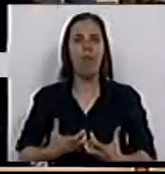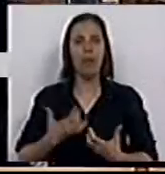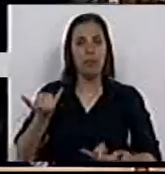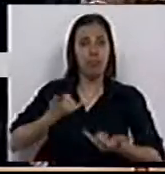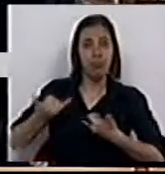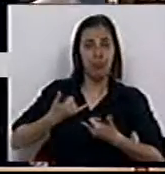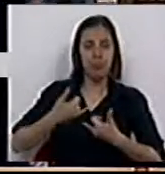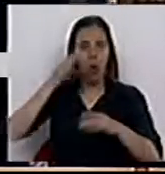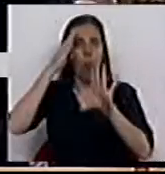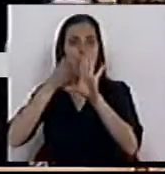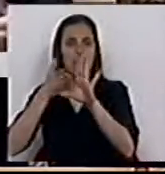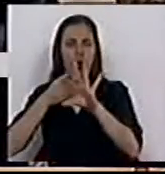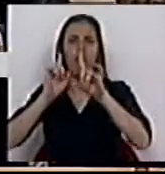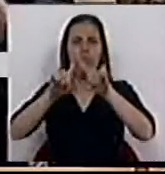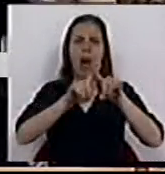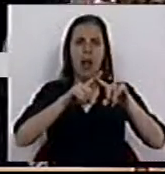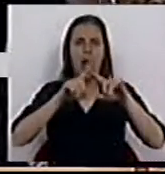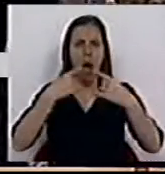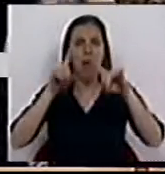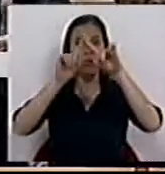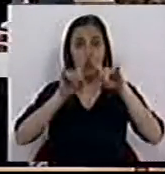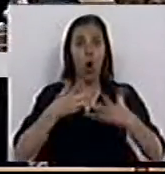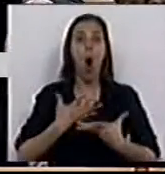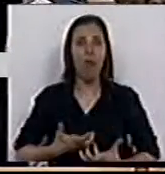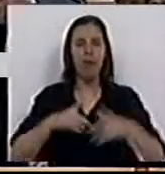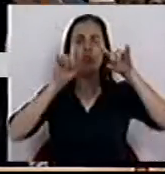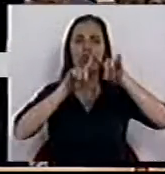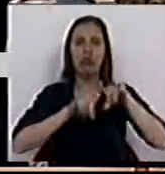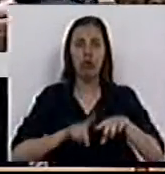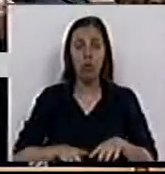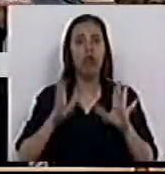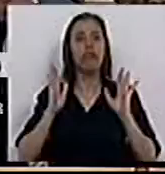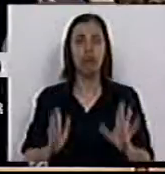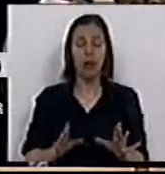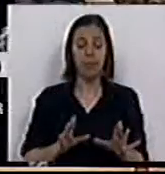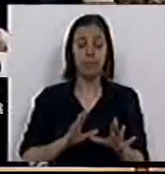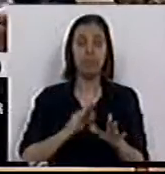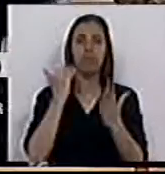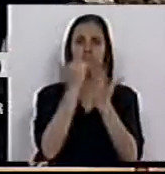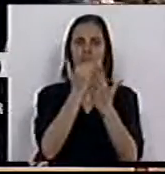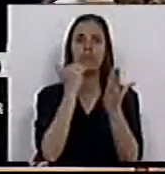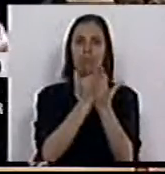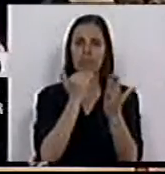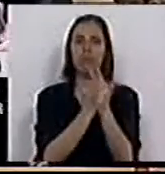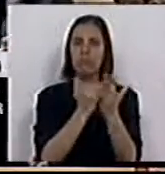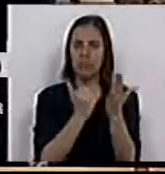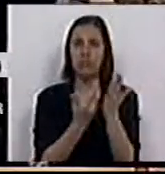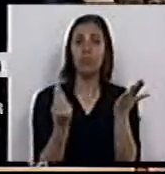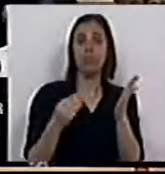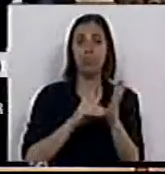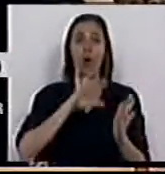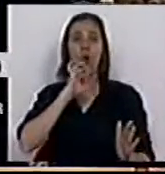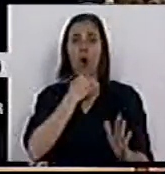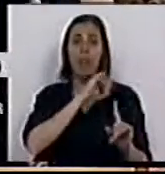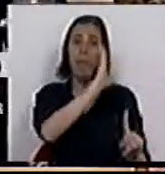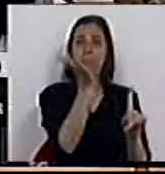integridade física, psicológica, às várias categorias de ofensa, elas já estão não só catalogadas no Código